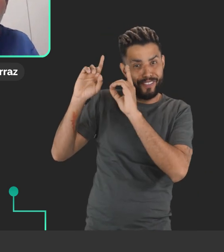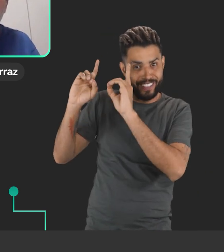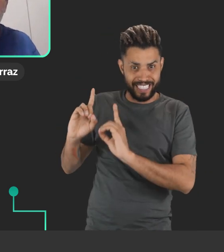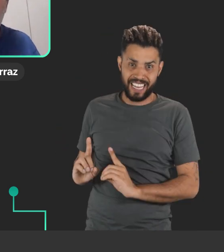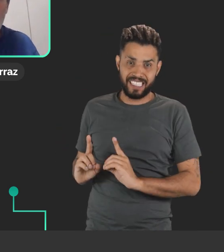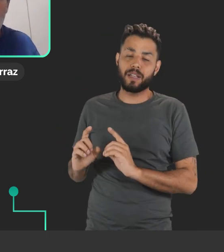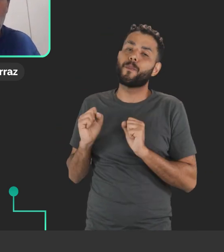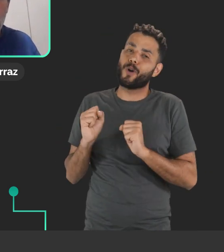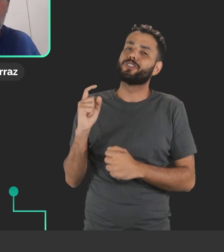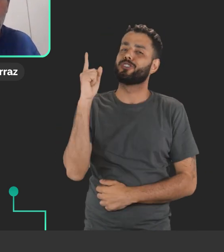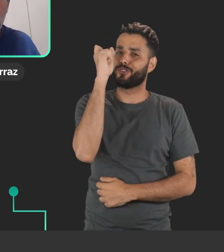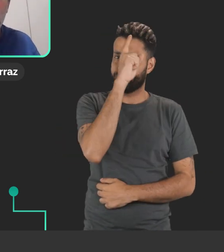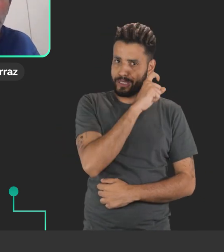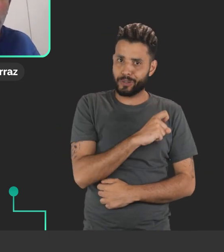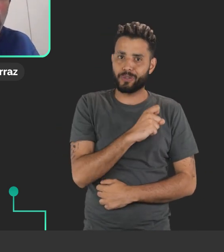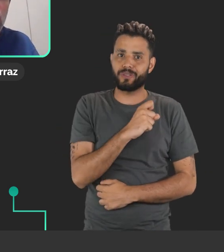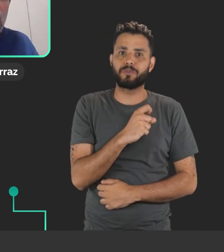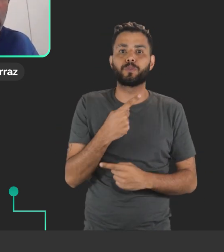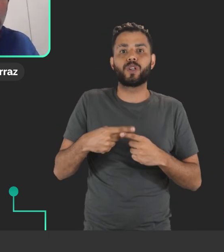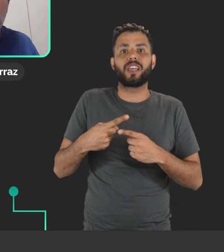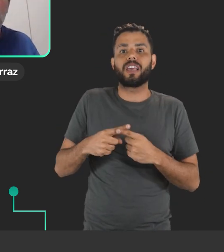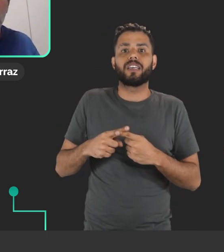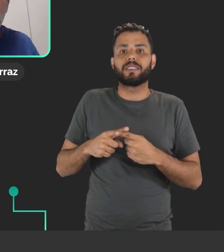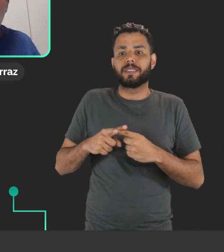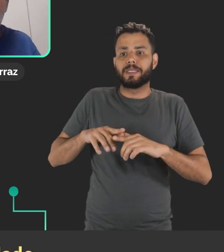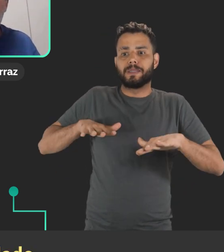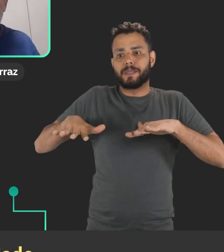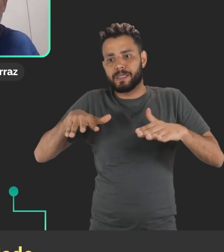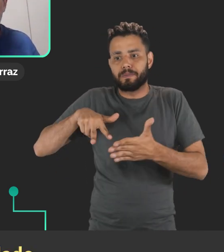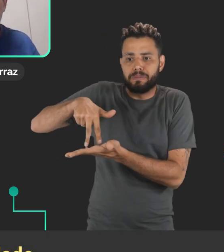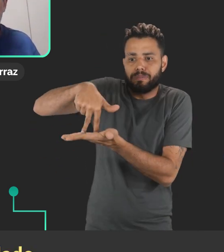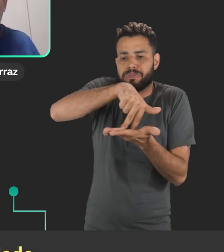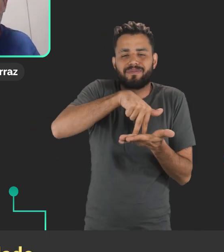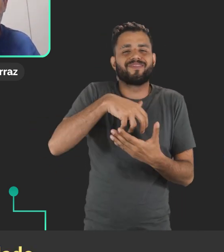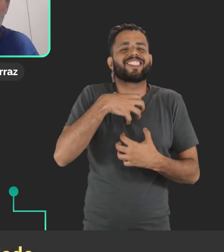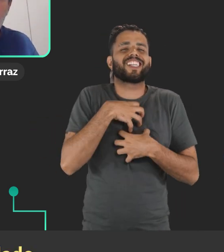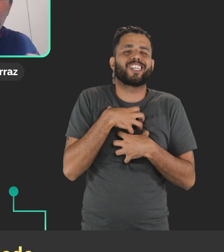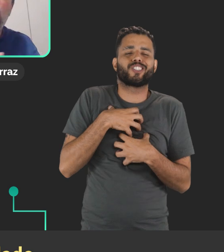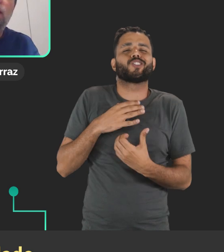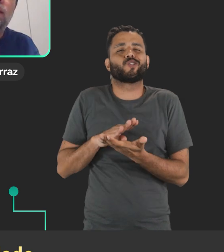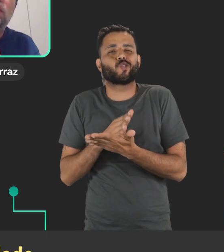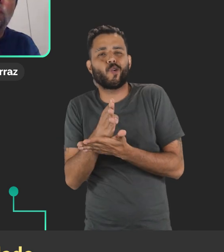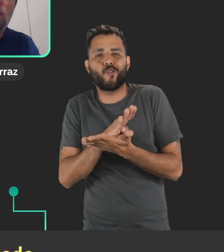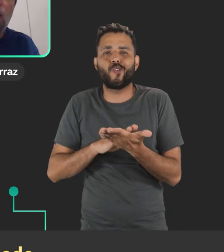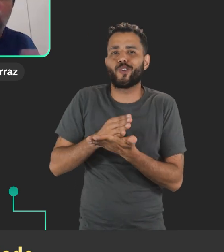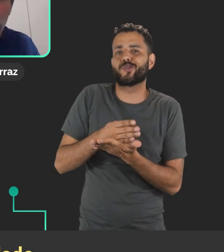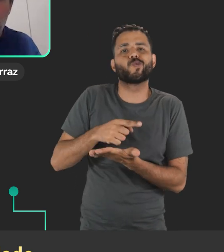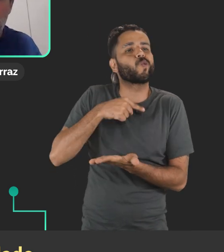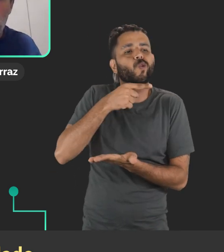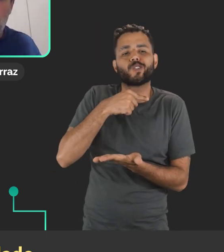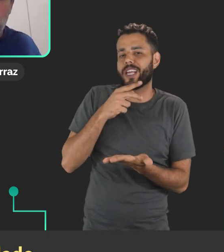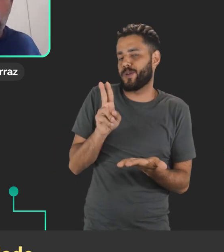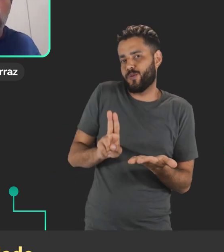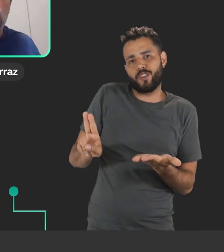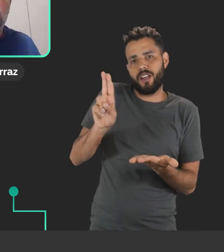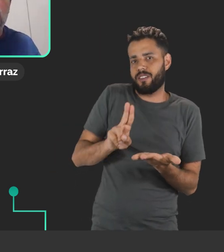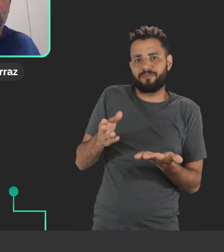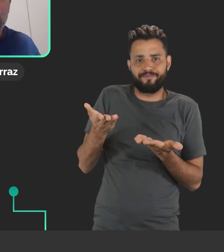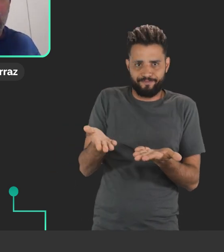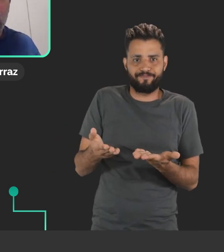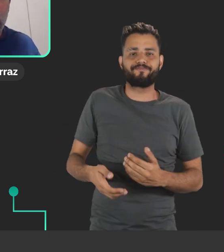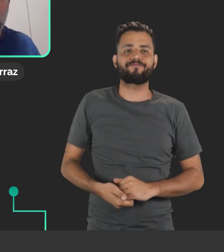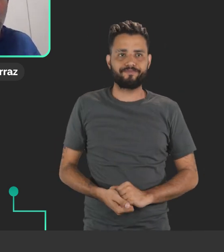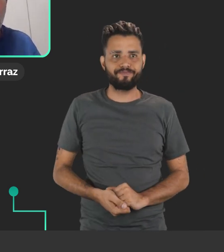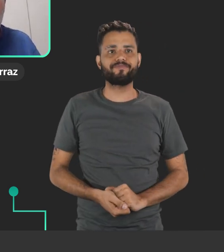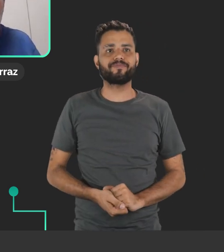as pessoas com limitação de movimento. Então, isso pode acabar causando um certo desconforto, até incapacidade de usar esse tipo de recurso, né?